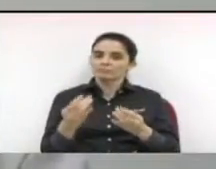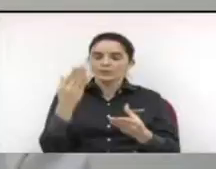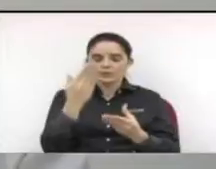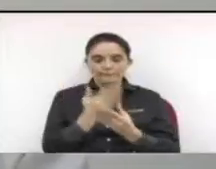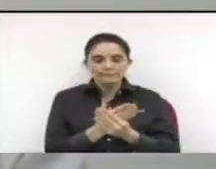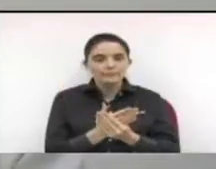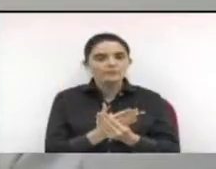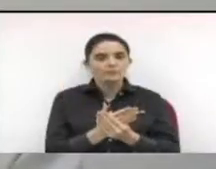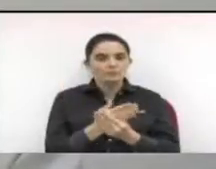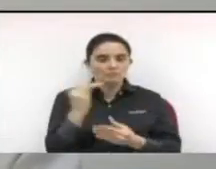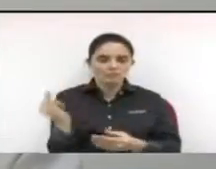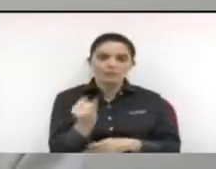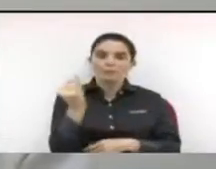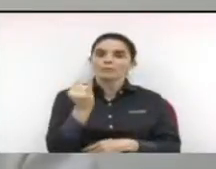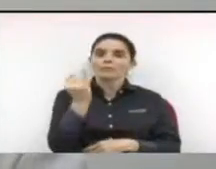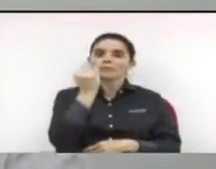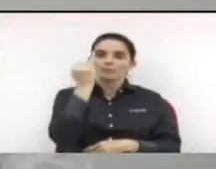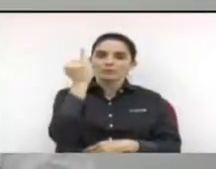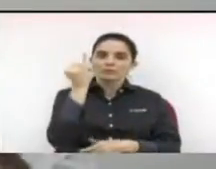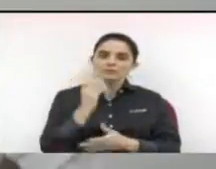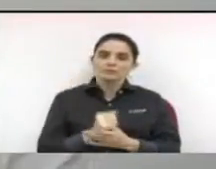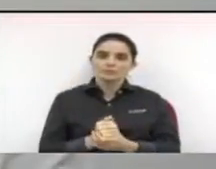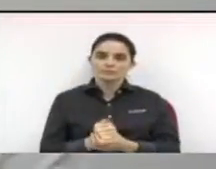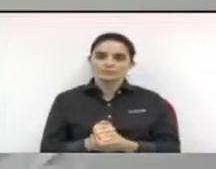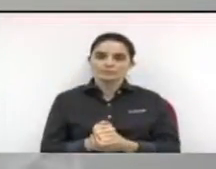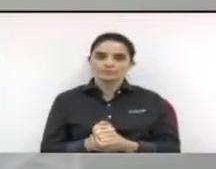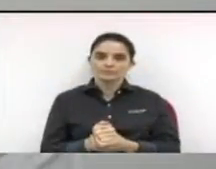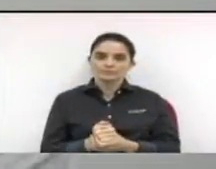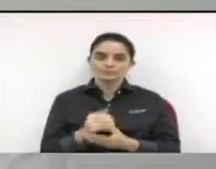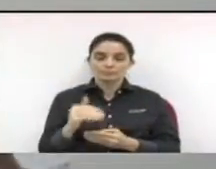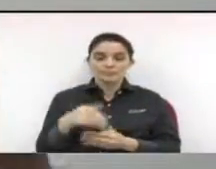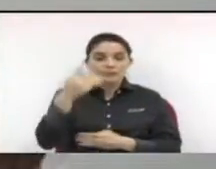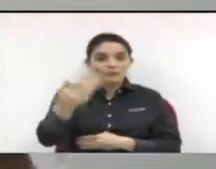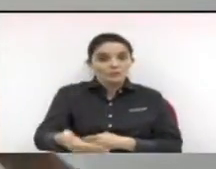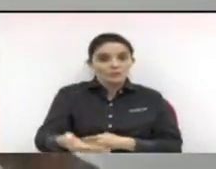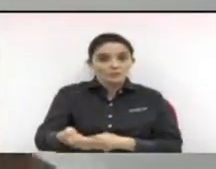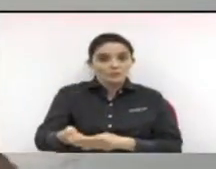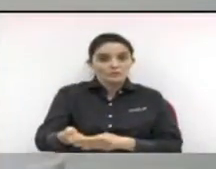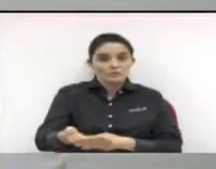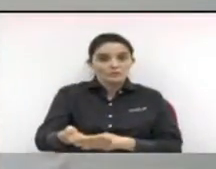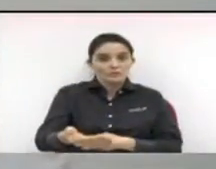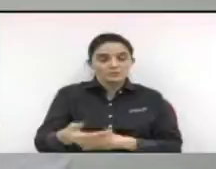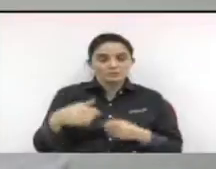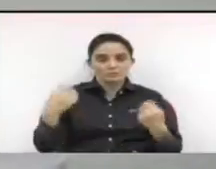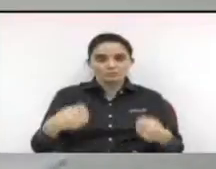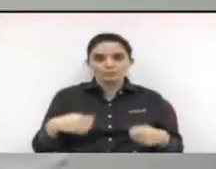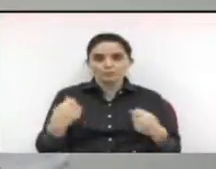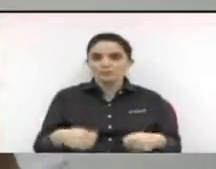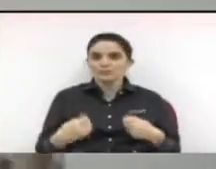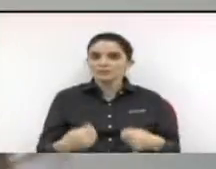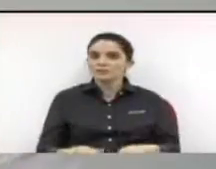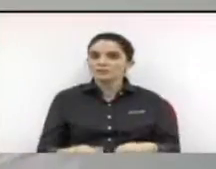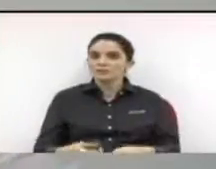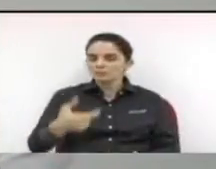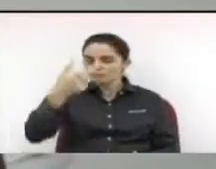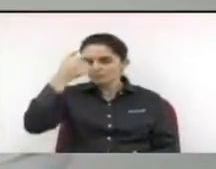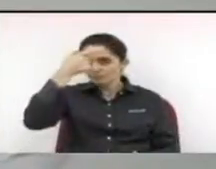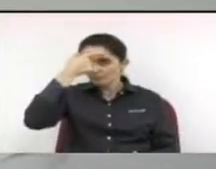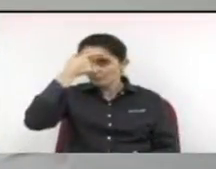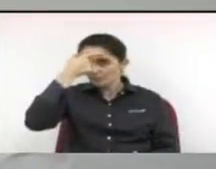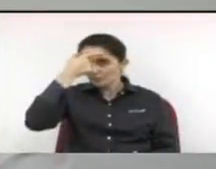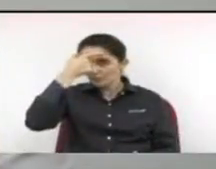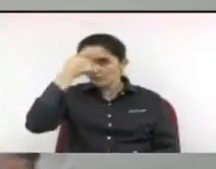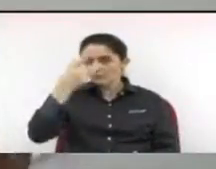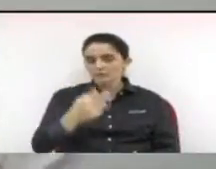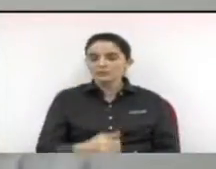muito interessante. Se perguntar o resultado disso tudo, acho que só o resultado da consciência